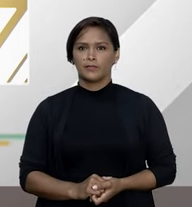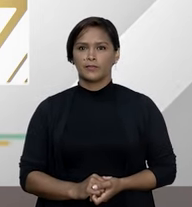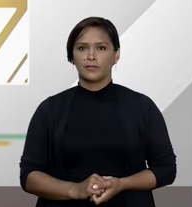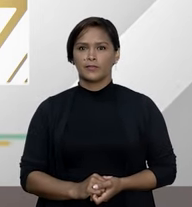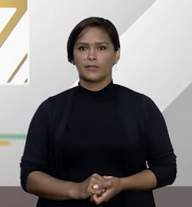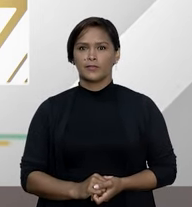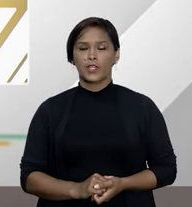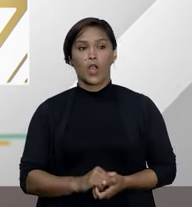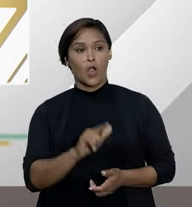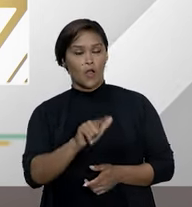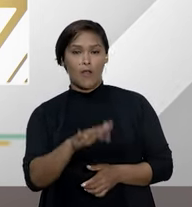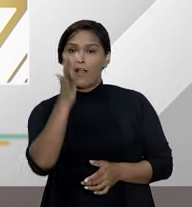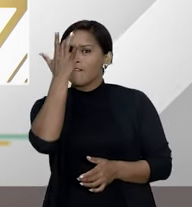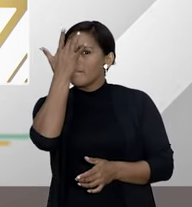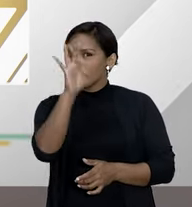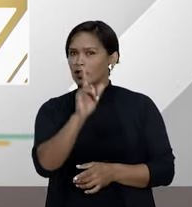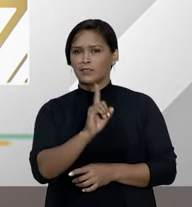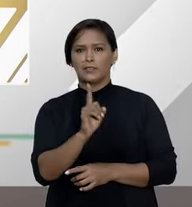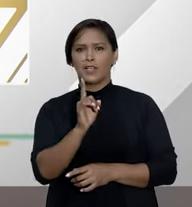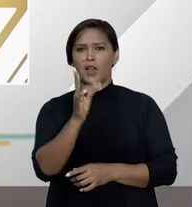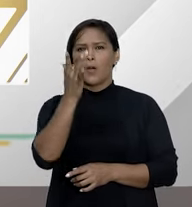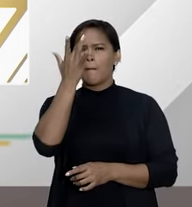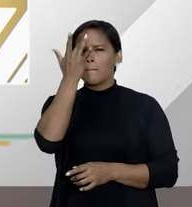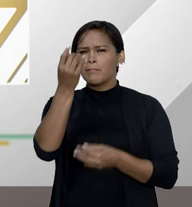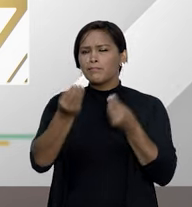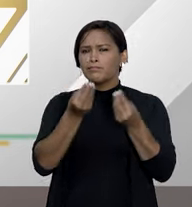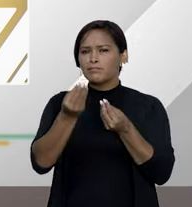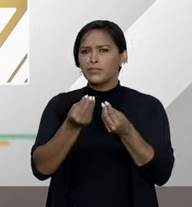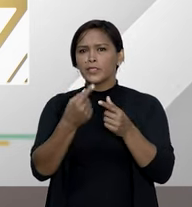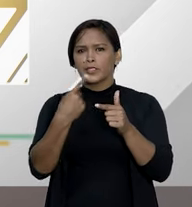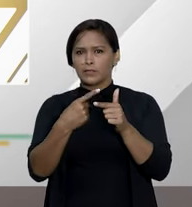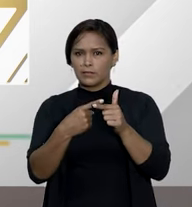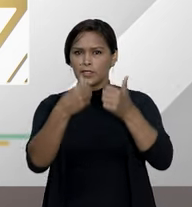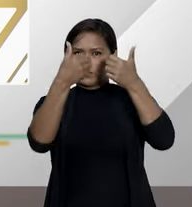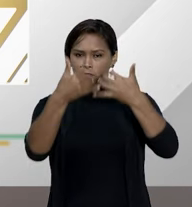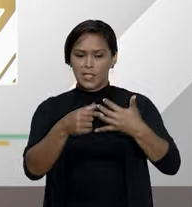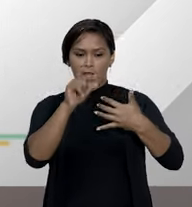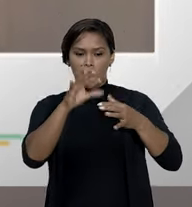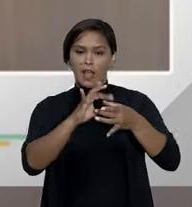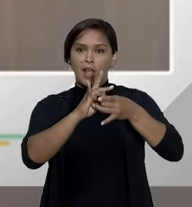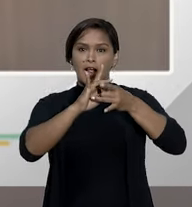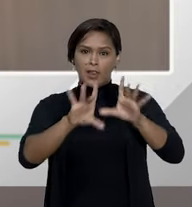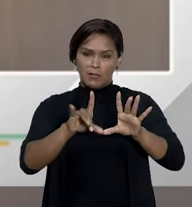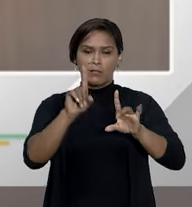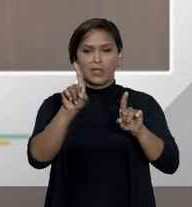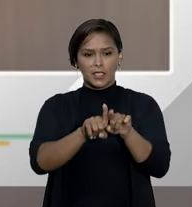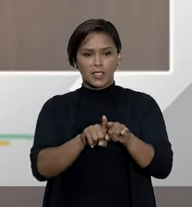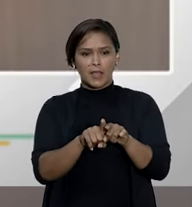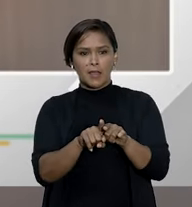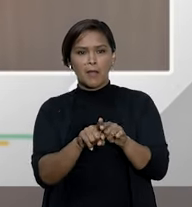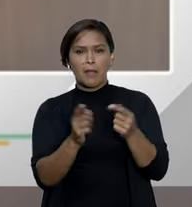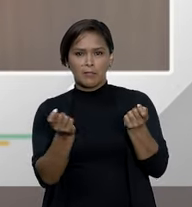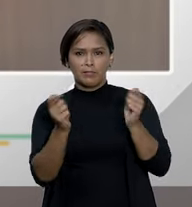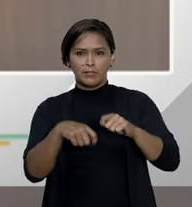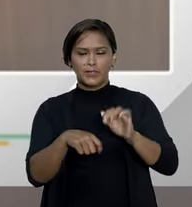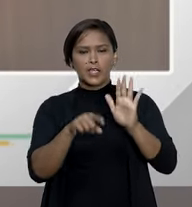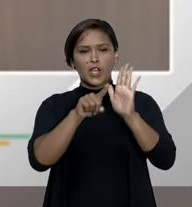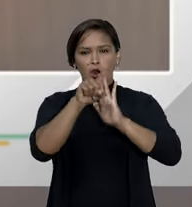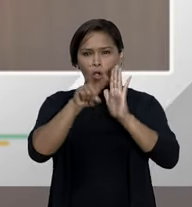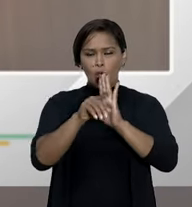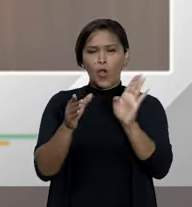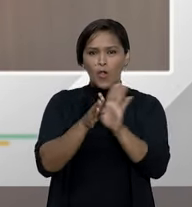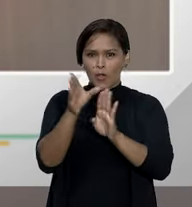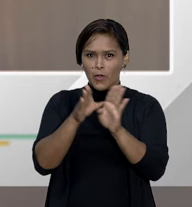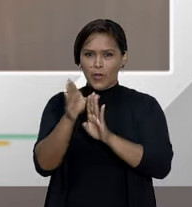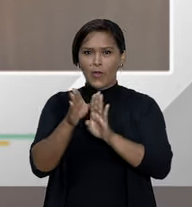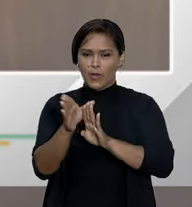Samanta não é fácil não mas eu acho que assim eu vou tomar aqui a liberdade e pedir permissão a vocês para sugerir alguma eu acho que